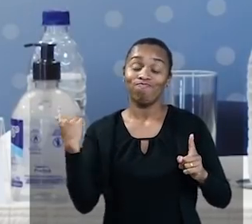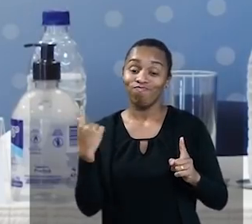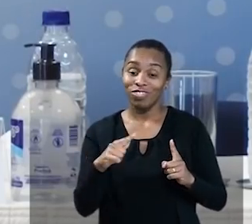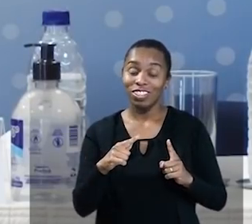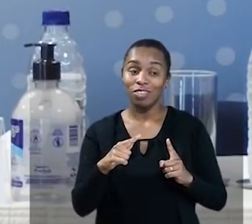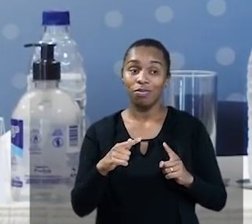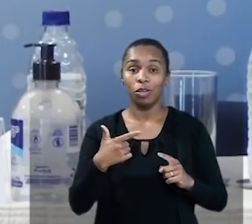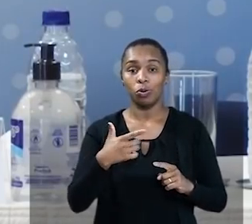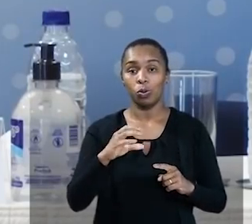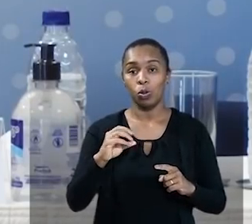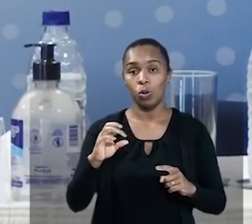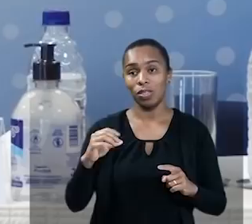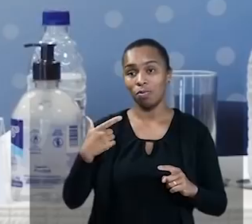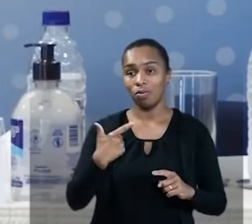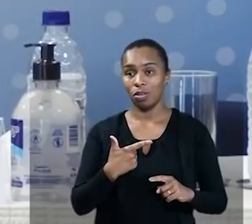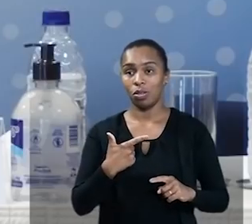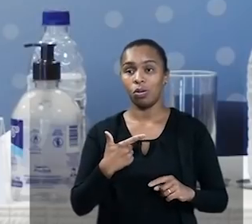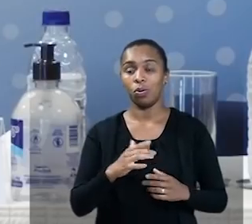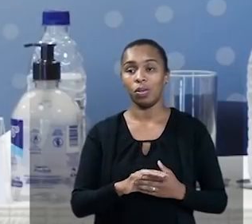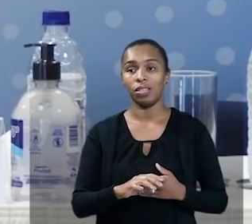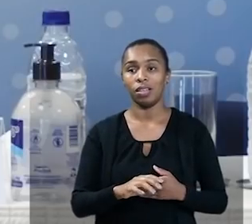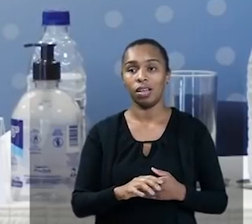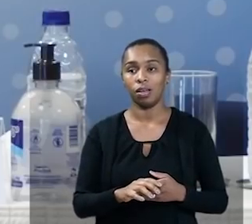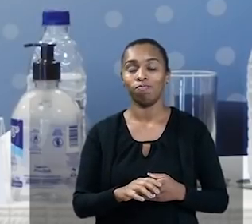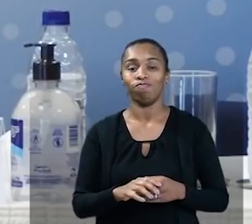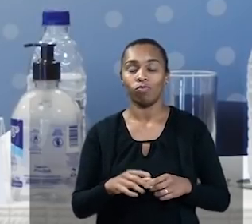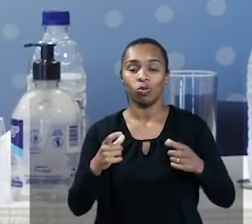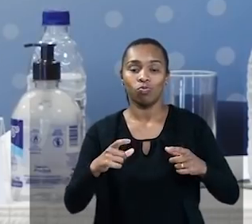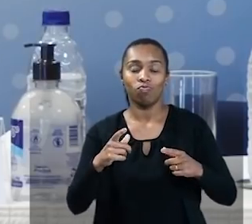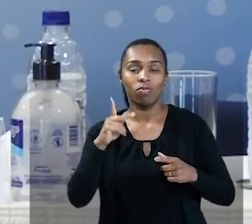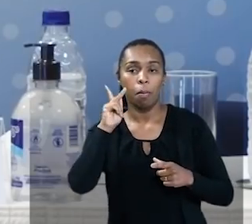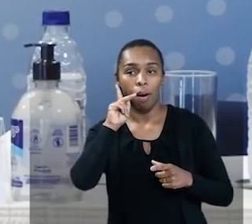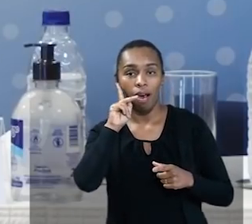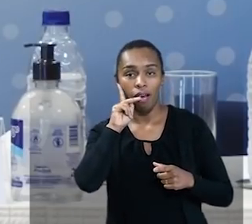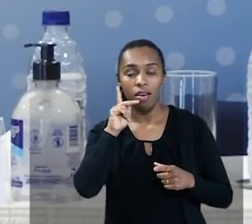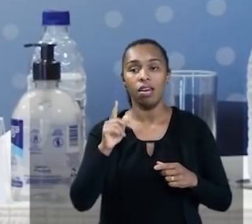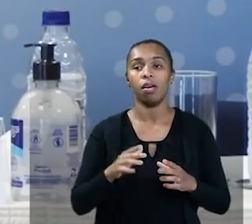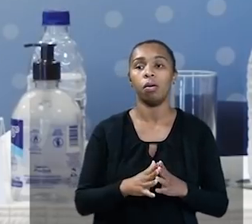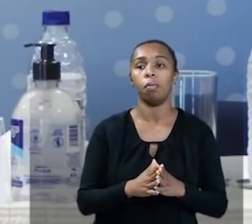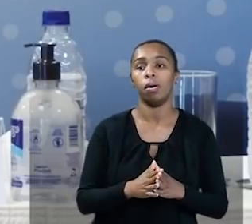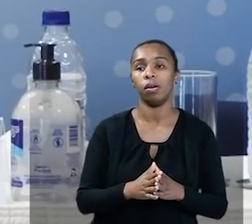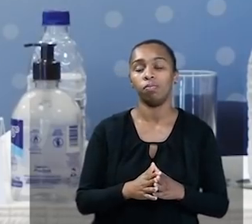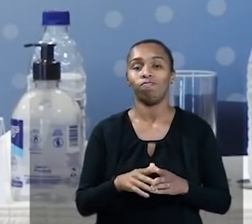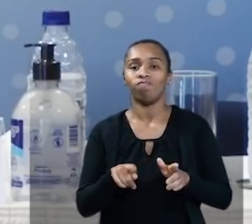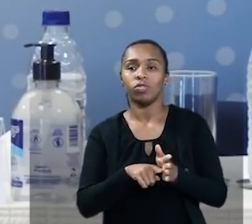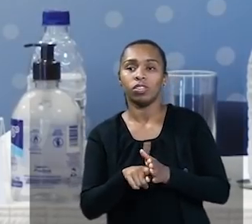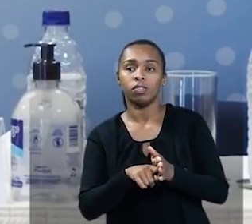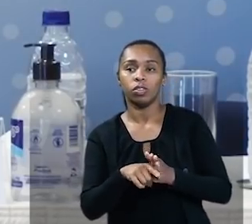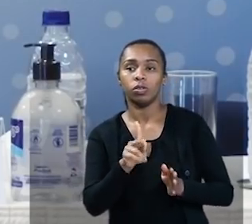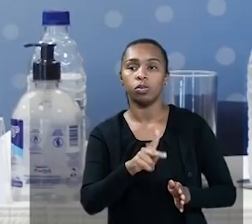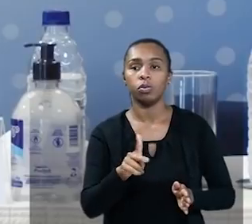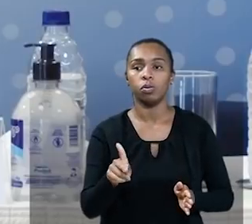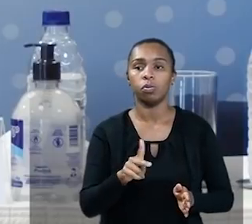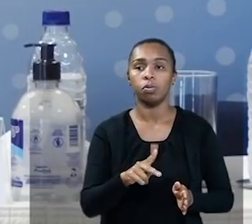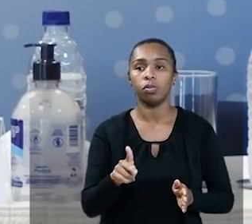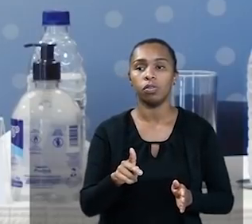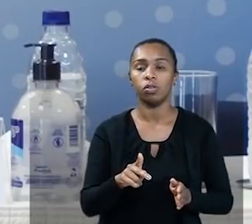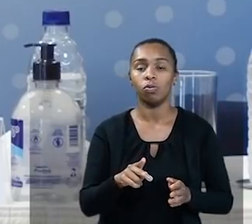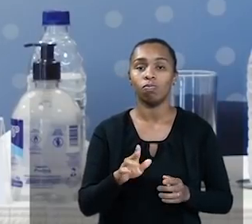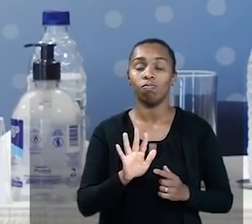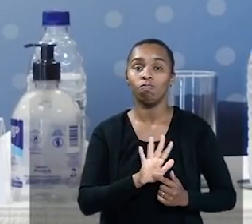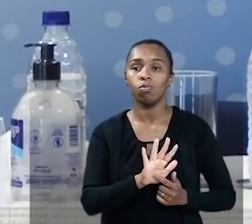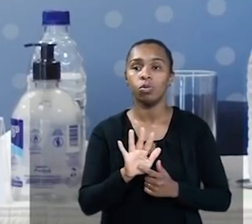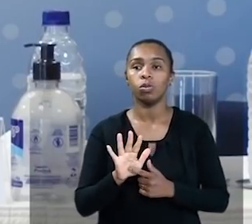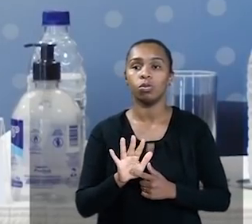desafio lá em 2002, que a Universidade Federal da Paraíba e o laboratório de vídeo, o investigador, o professor Guido Lemos,